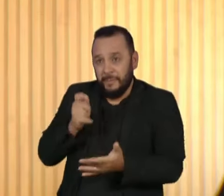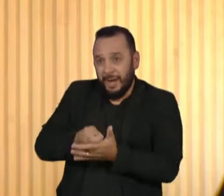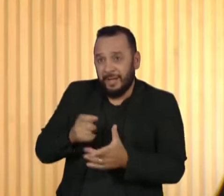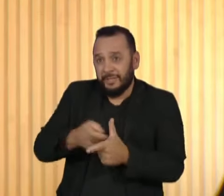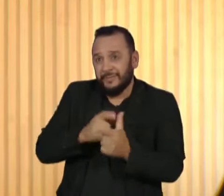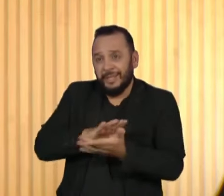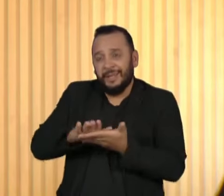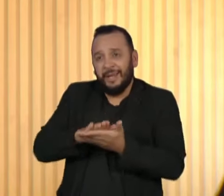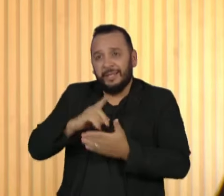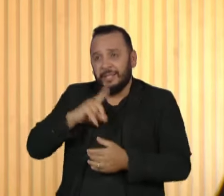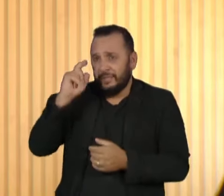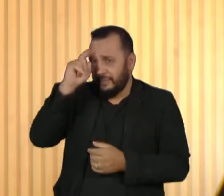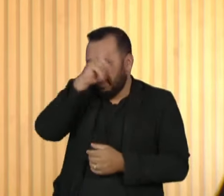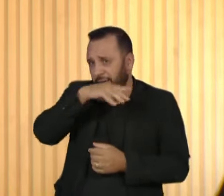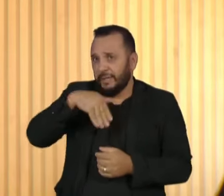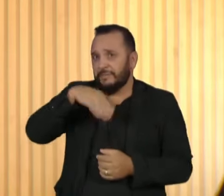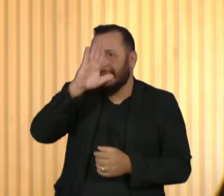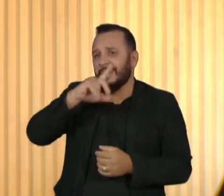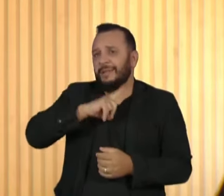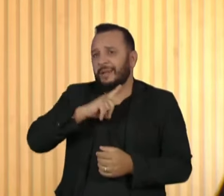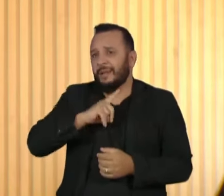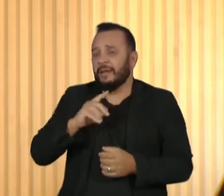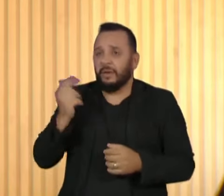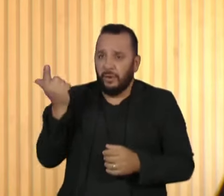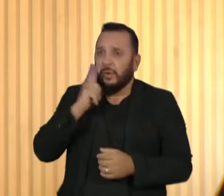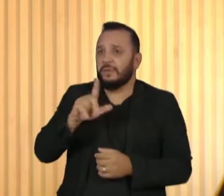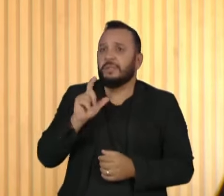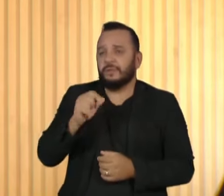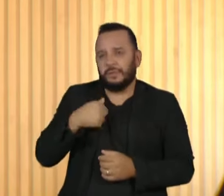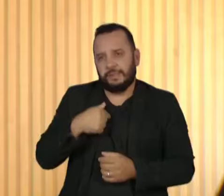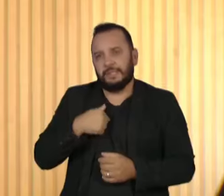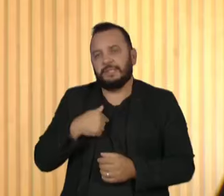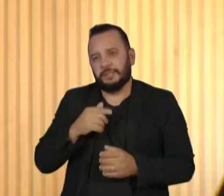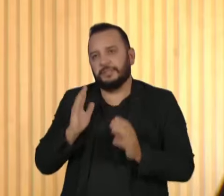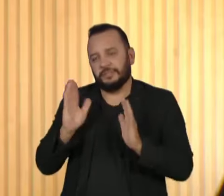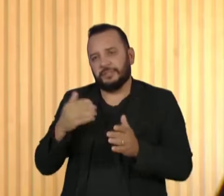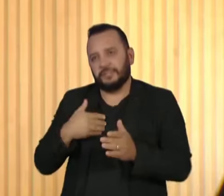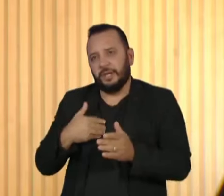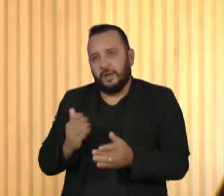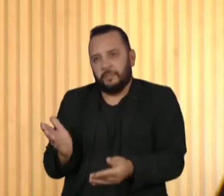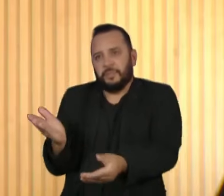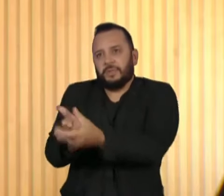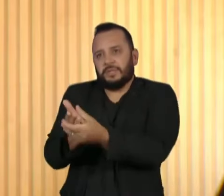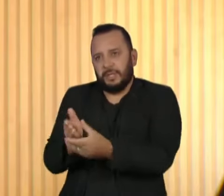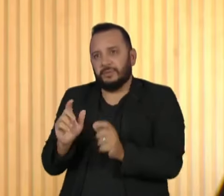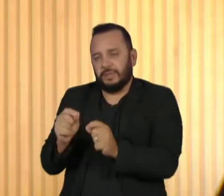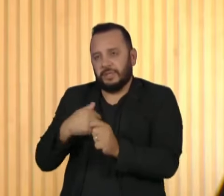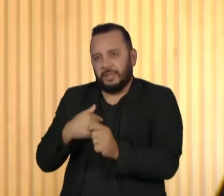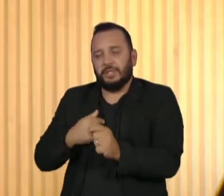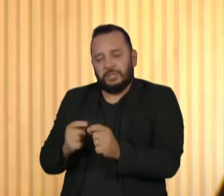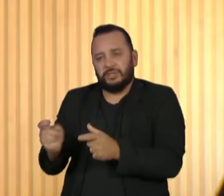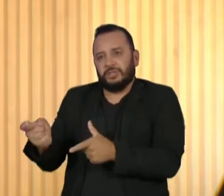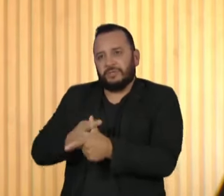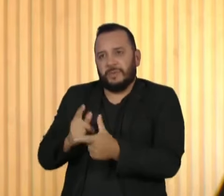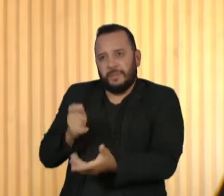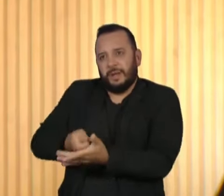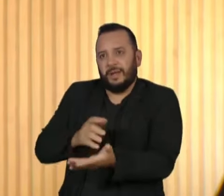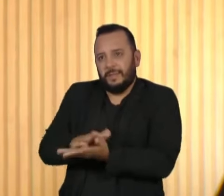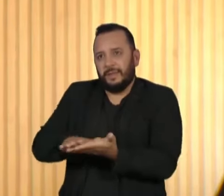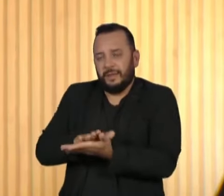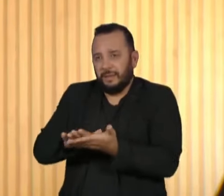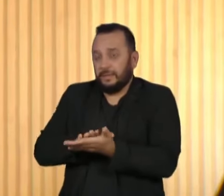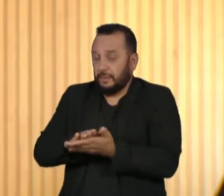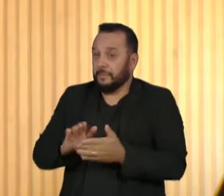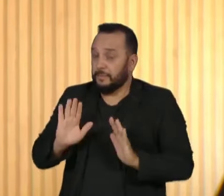Por isso que era muito importante, além de conseguir uma liminar para não pagar a dívida, era importante fazer reformas para dentro da máquina. O Estado não tem problema apenas da